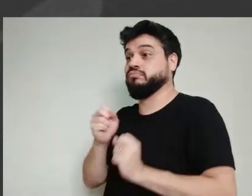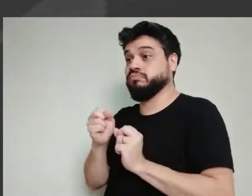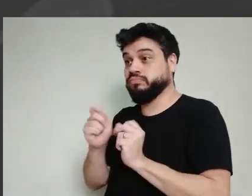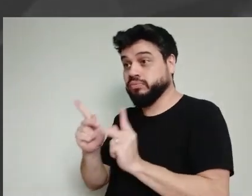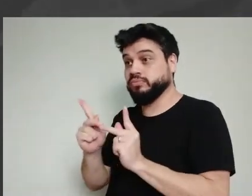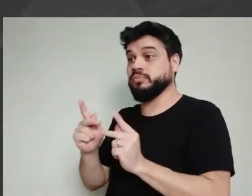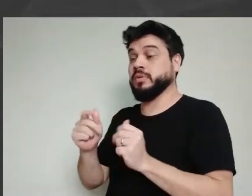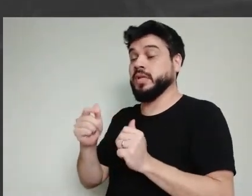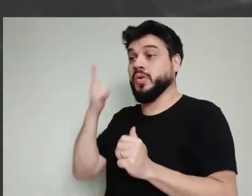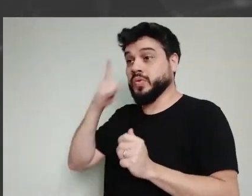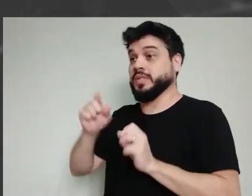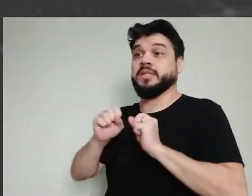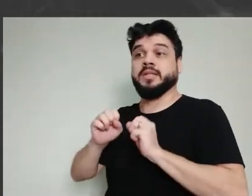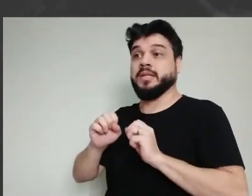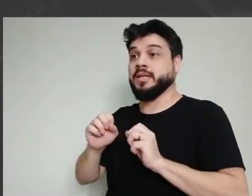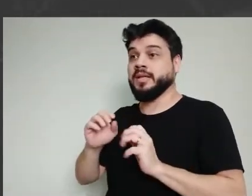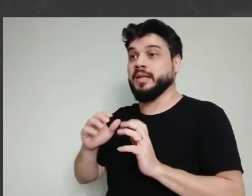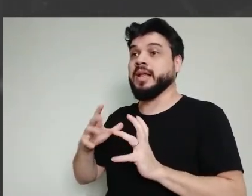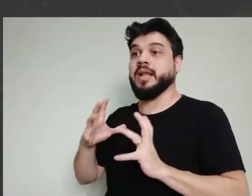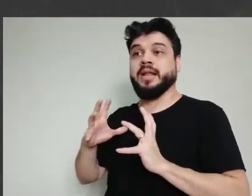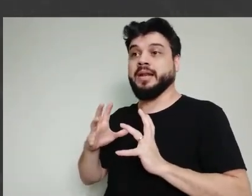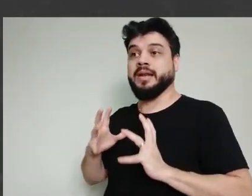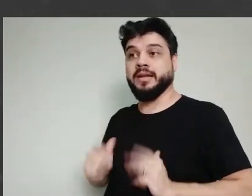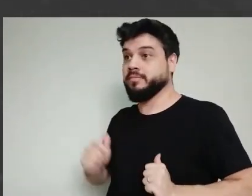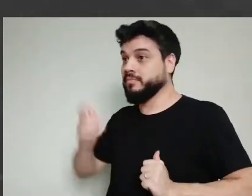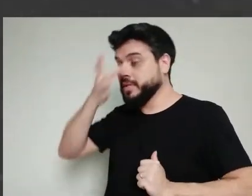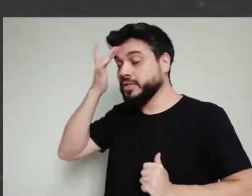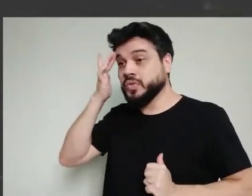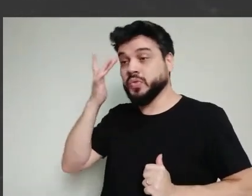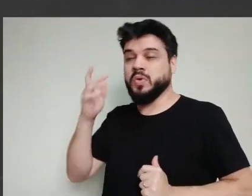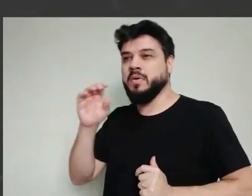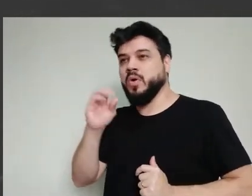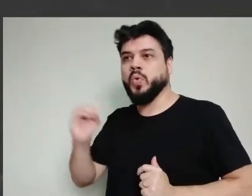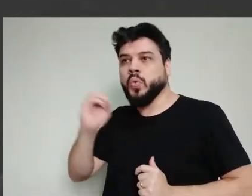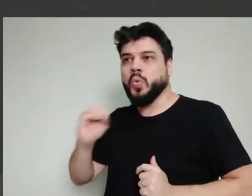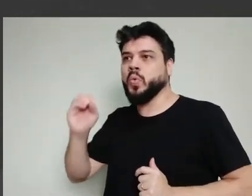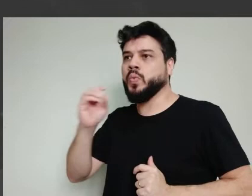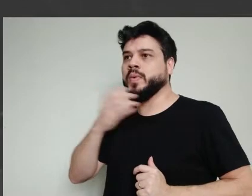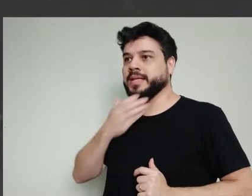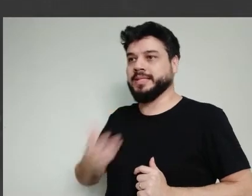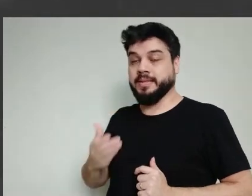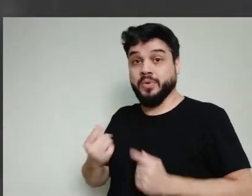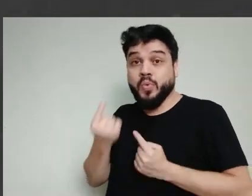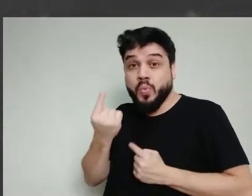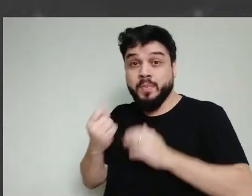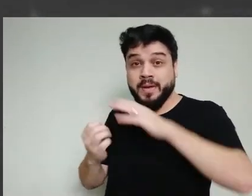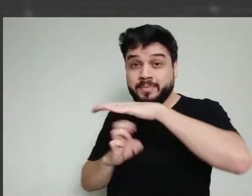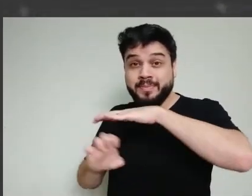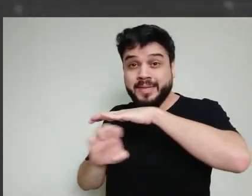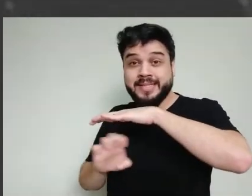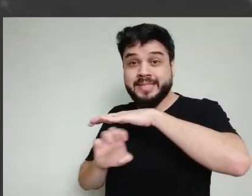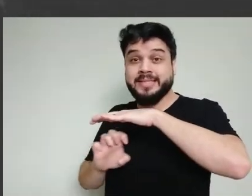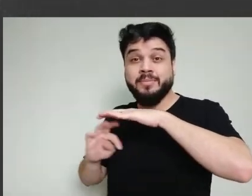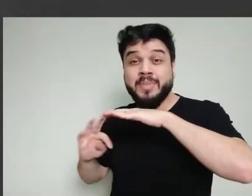a gente tenha uma vacina. Uma empresa sozinha ela não dá conta de produzir tanta vacina para todo mundo. Isso é uma questão, é óbvio,